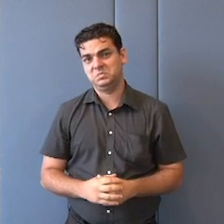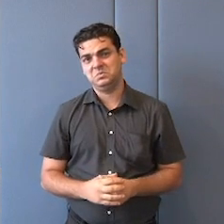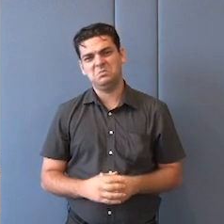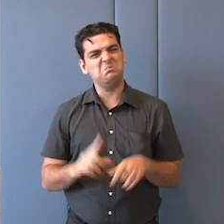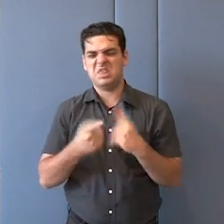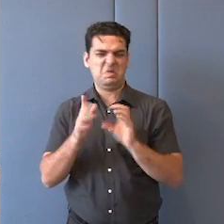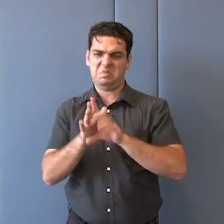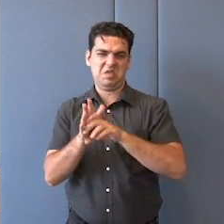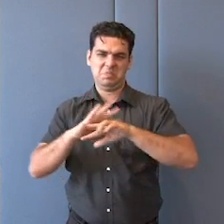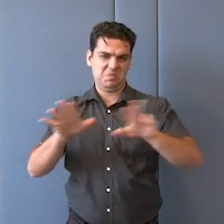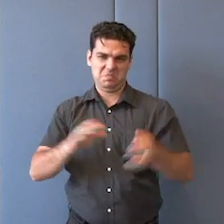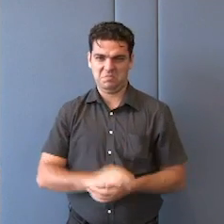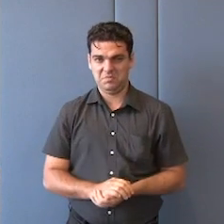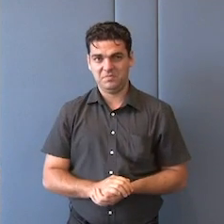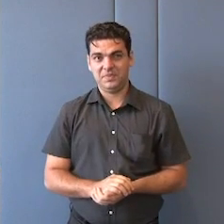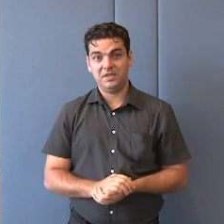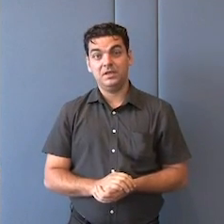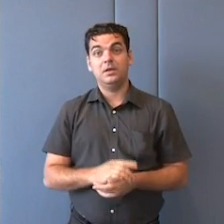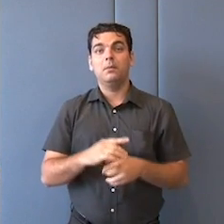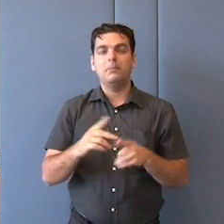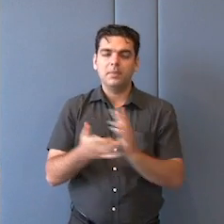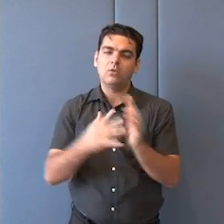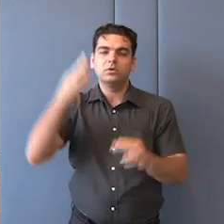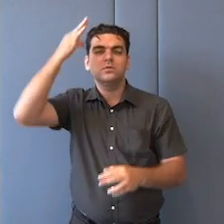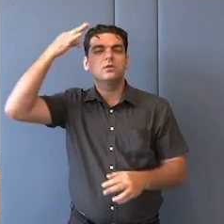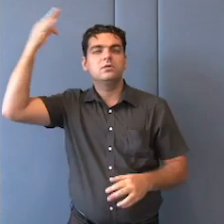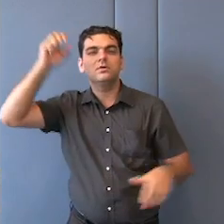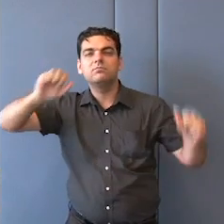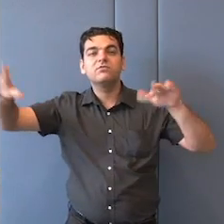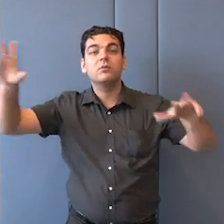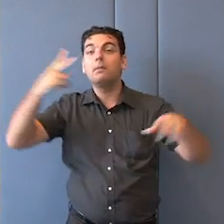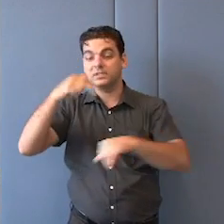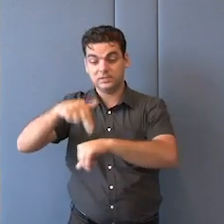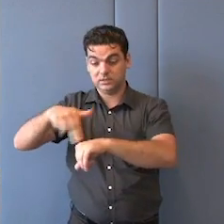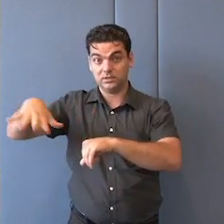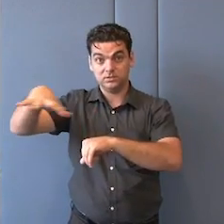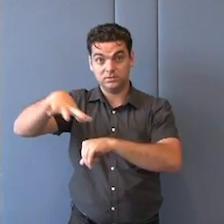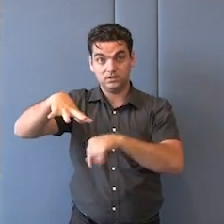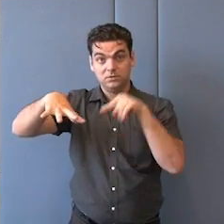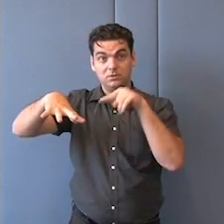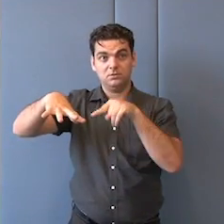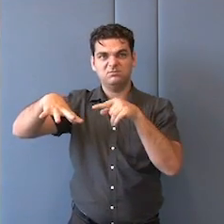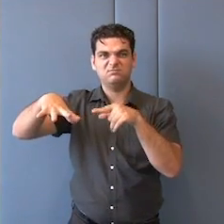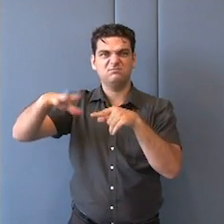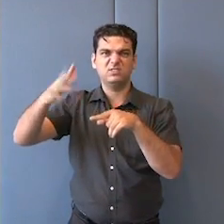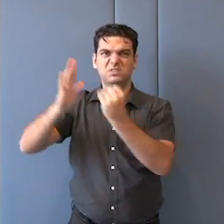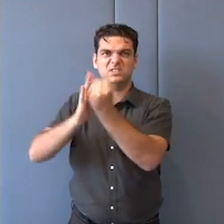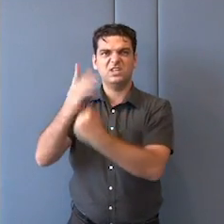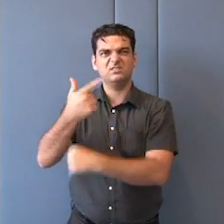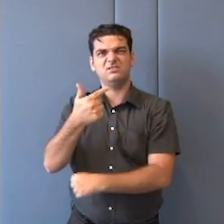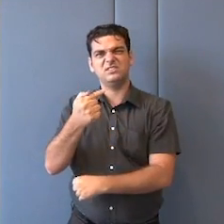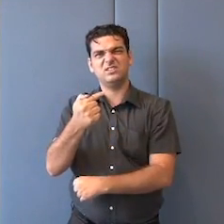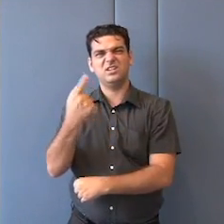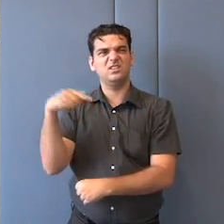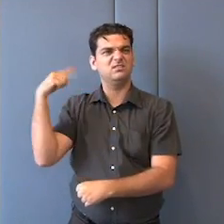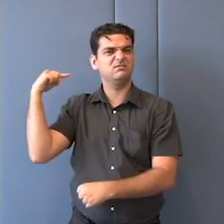no ar, essa teoria de que a nação é algo que surgiu, sei lá, no século XVII e tal, e que